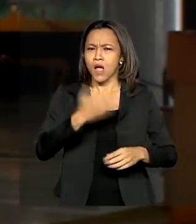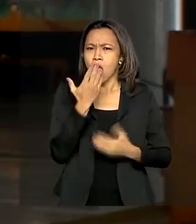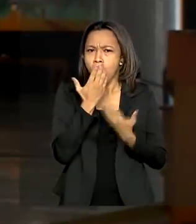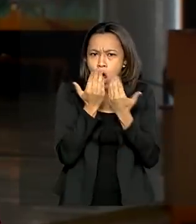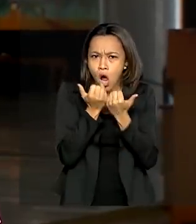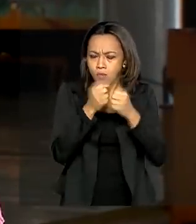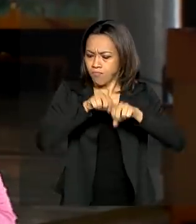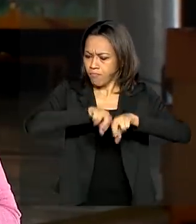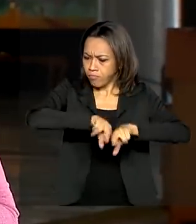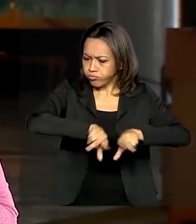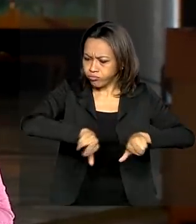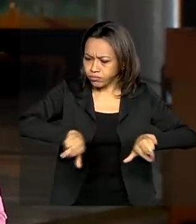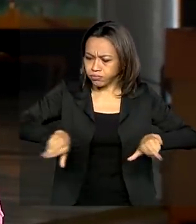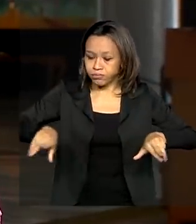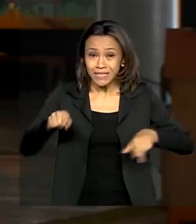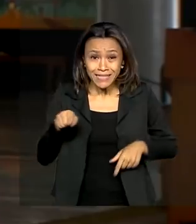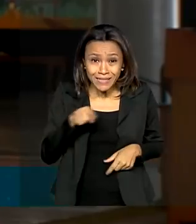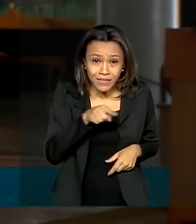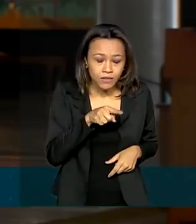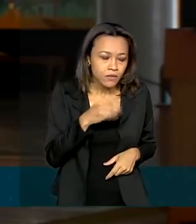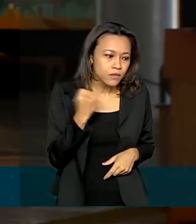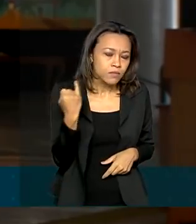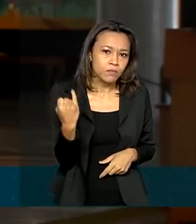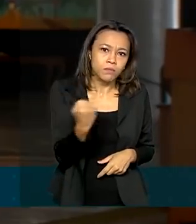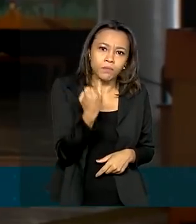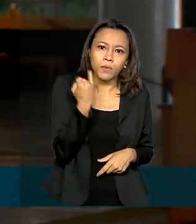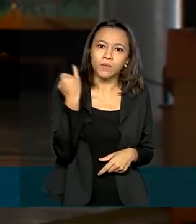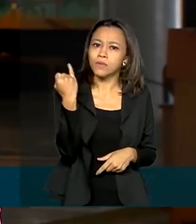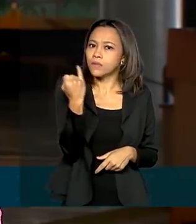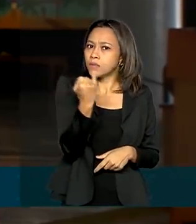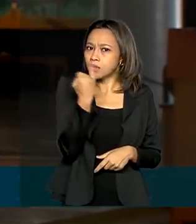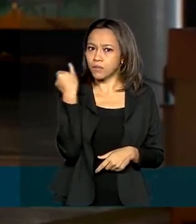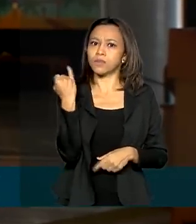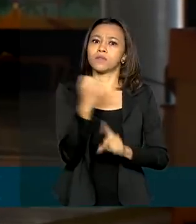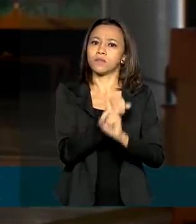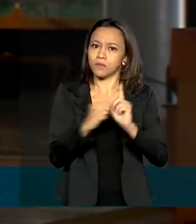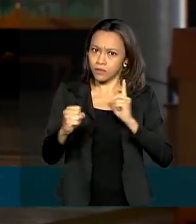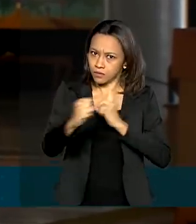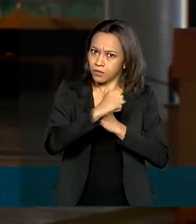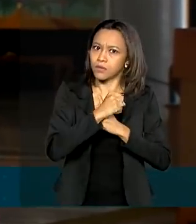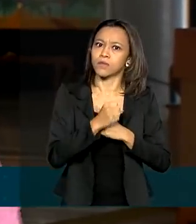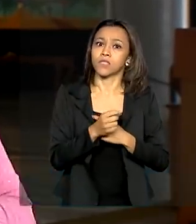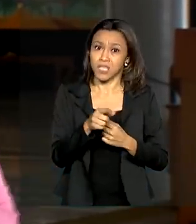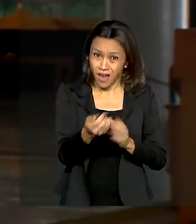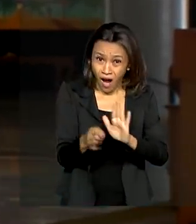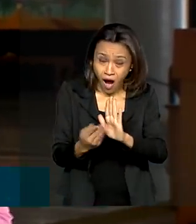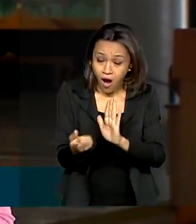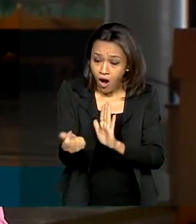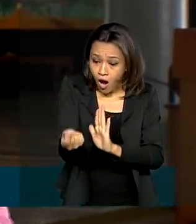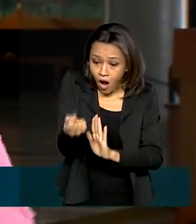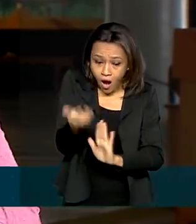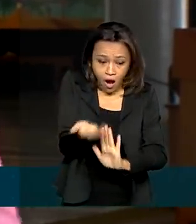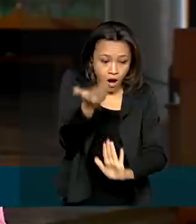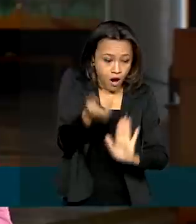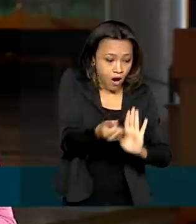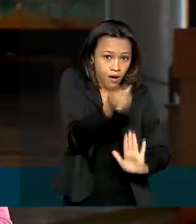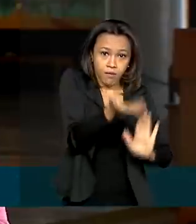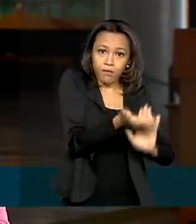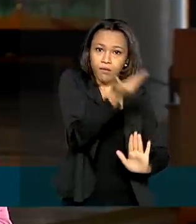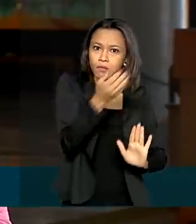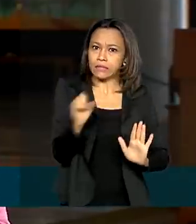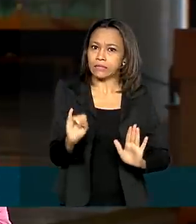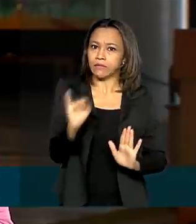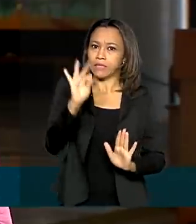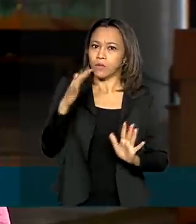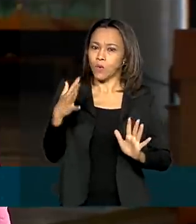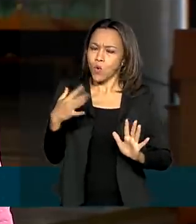cesta básica são considerados essenciais para a população. E o aumento desses preços acima da inflação gerou, então, uma